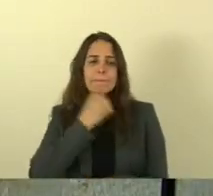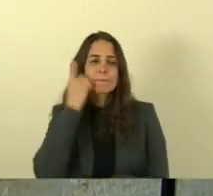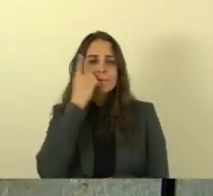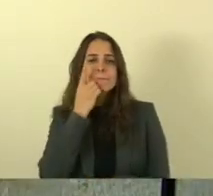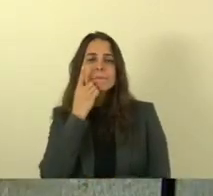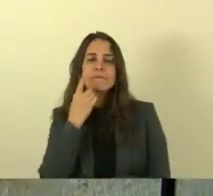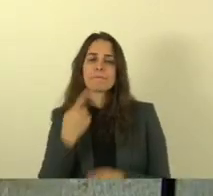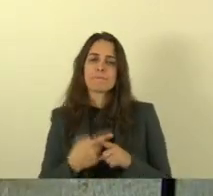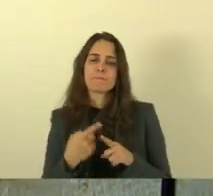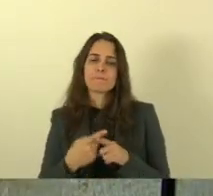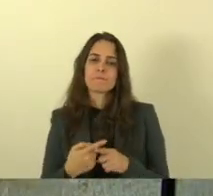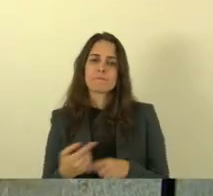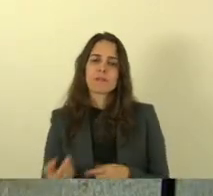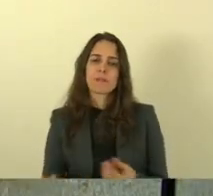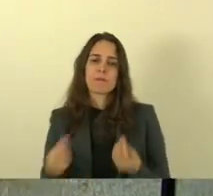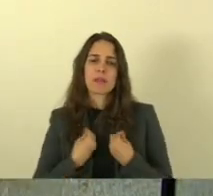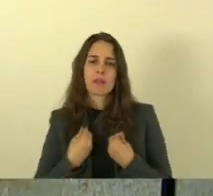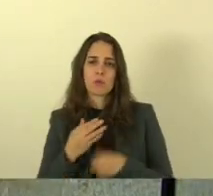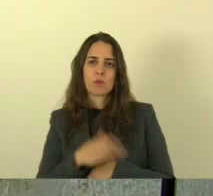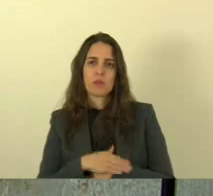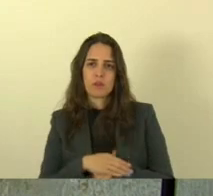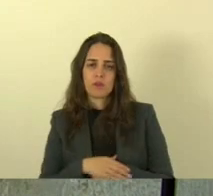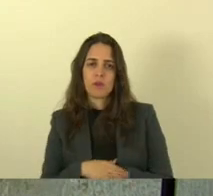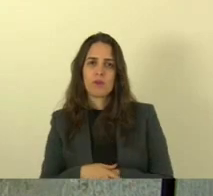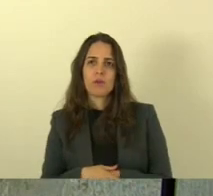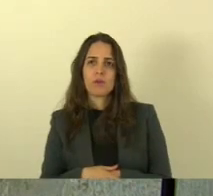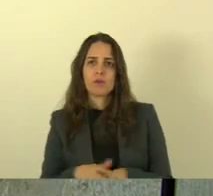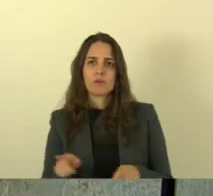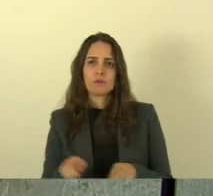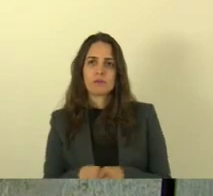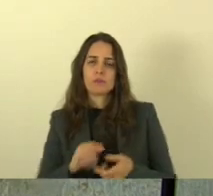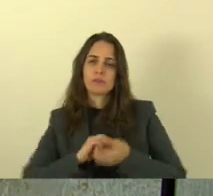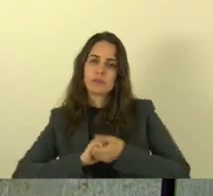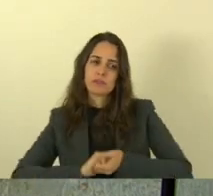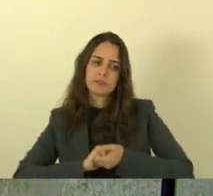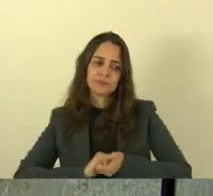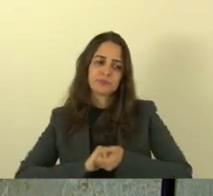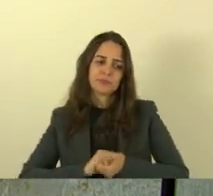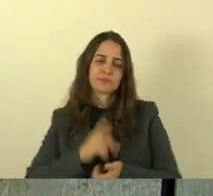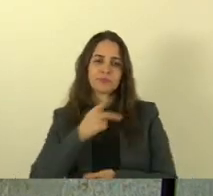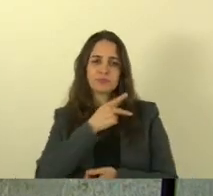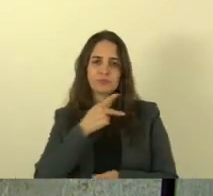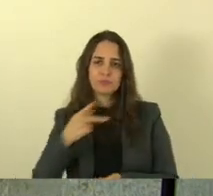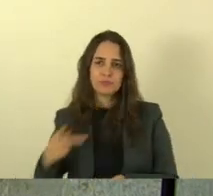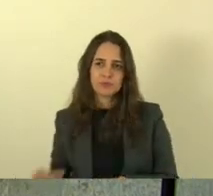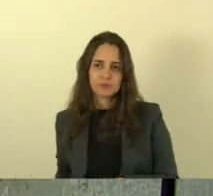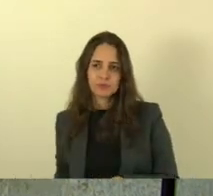cedido o tempo quero também saudar o nosso presidente